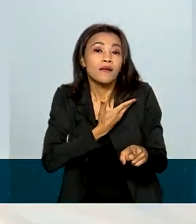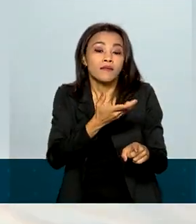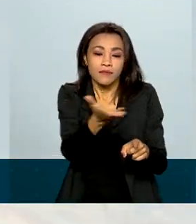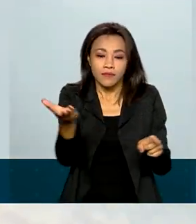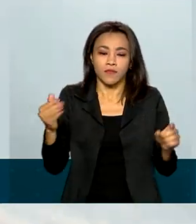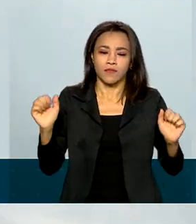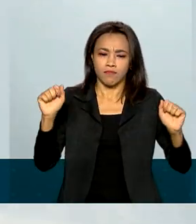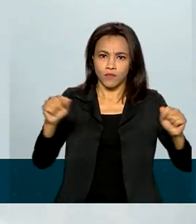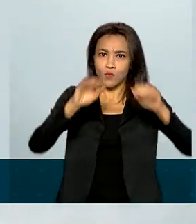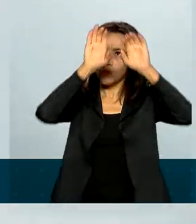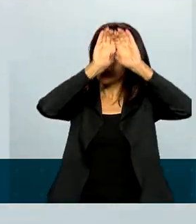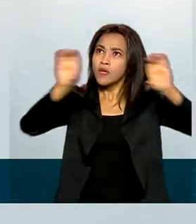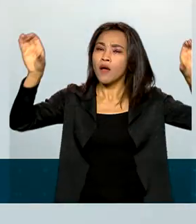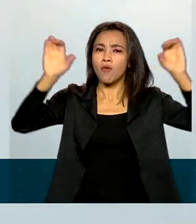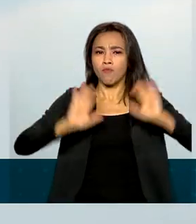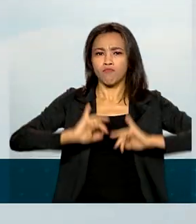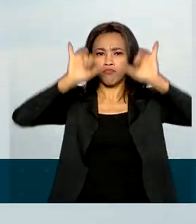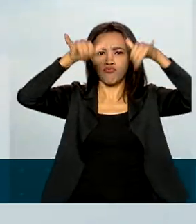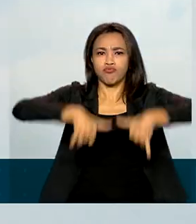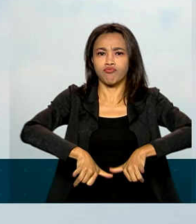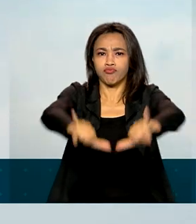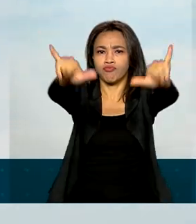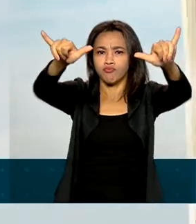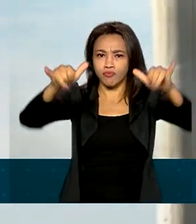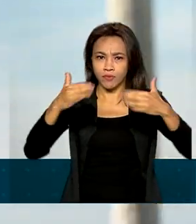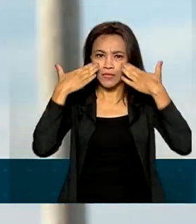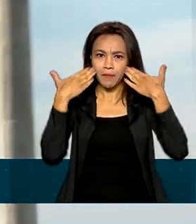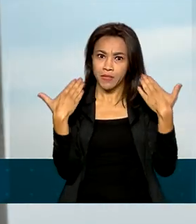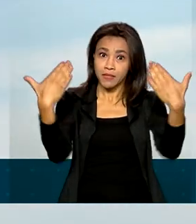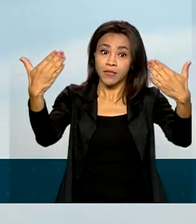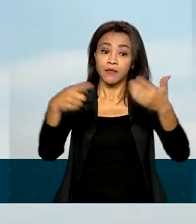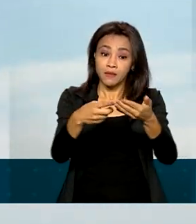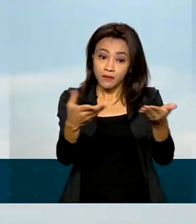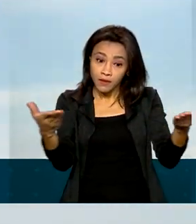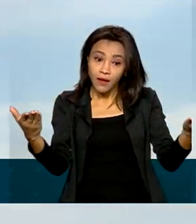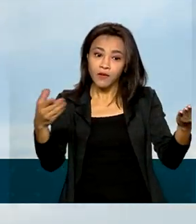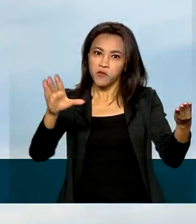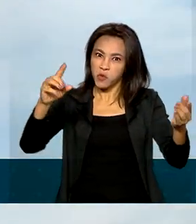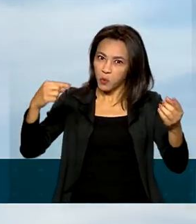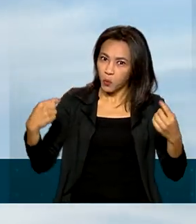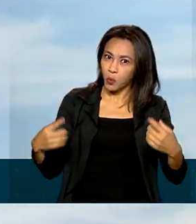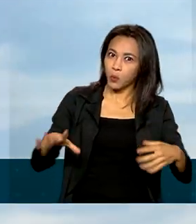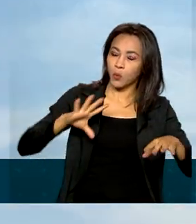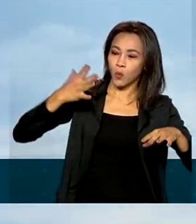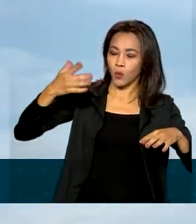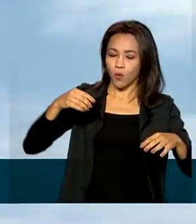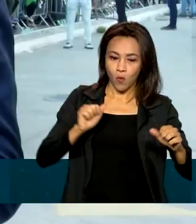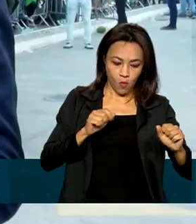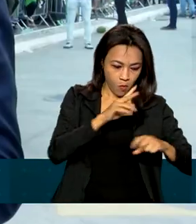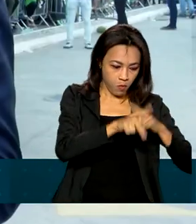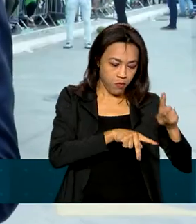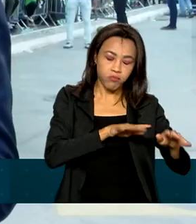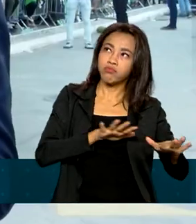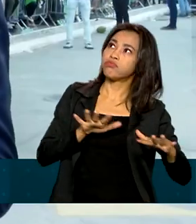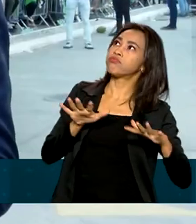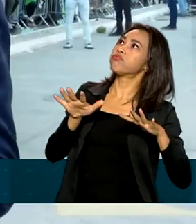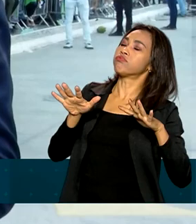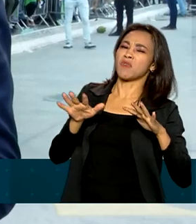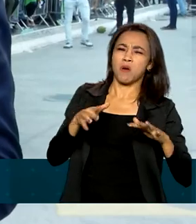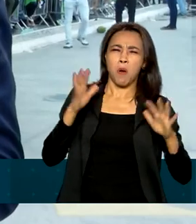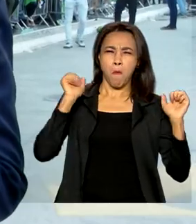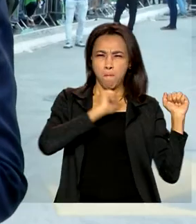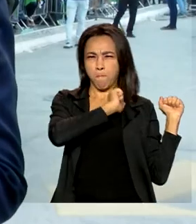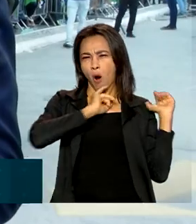Copacabana, a Esquadrilha da Fumaça se apresentou. As manobras e piruetas ousadas contagiaram o público. Uma multidão foi à